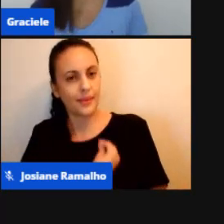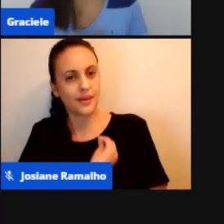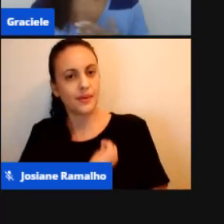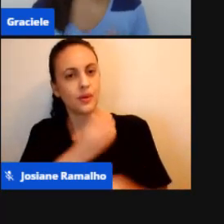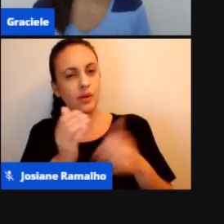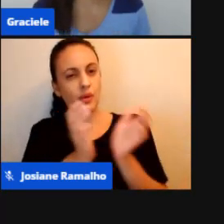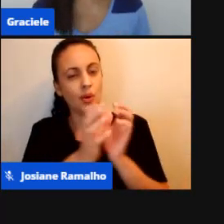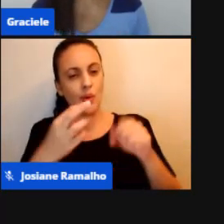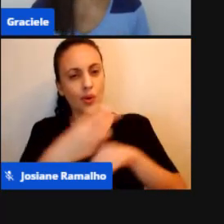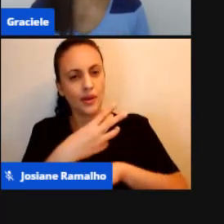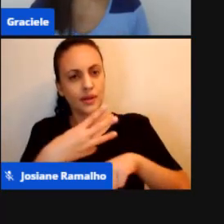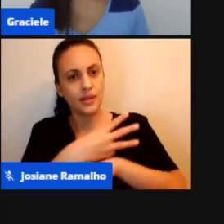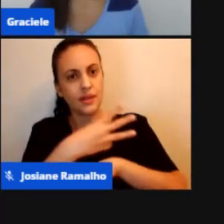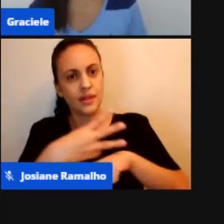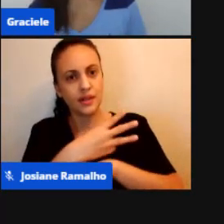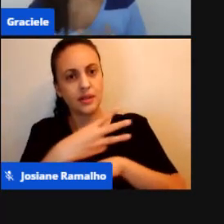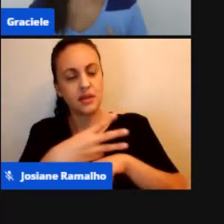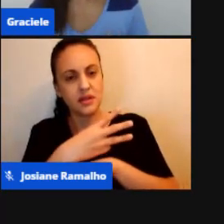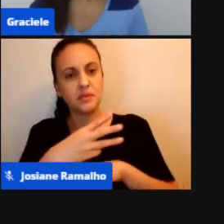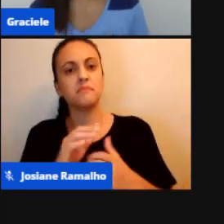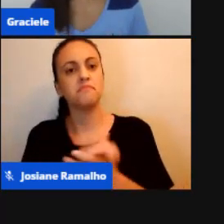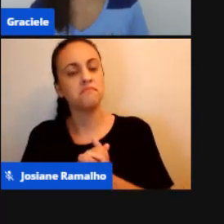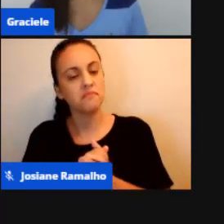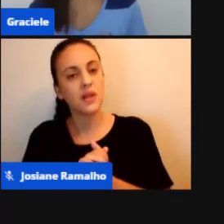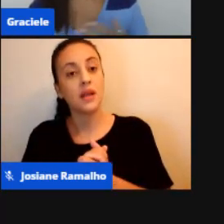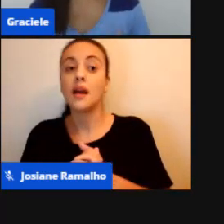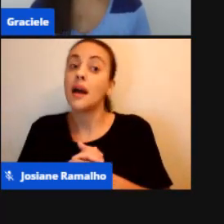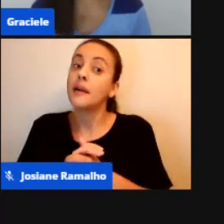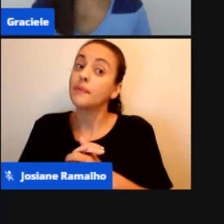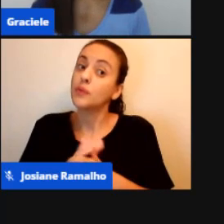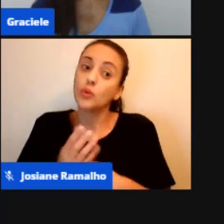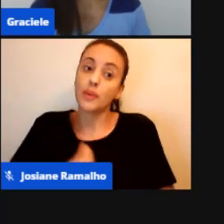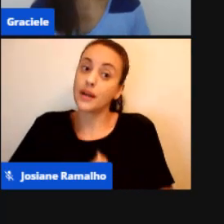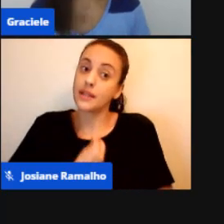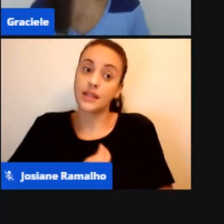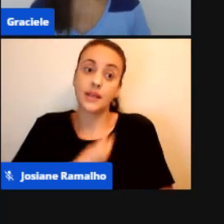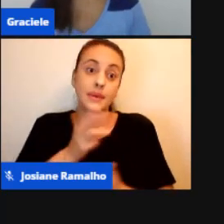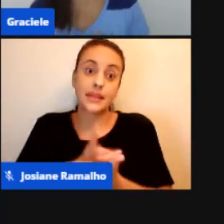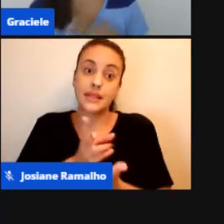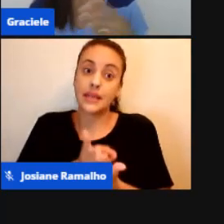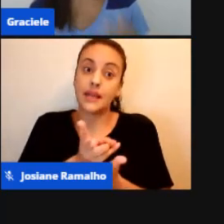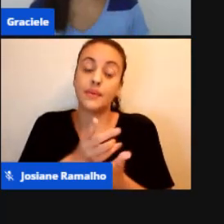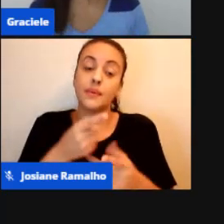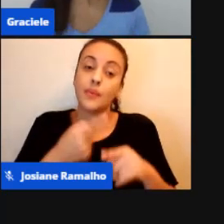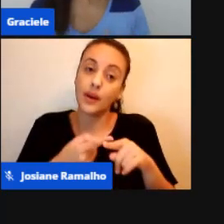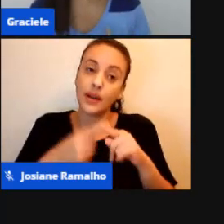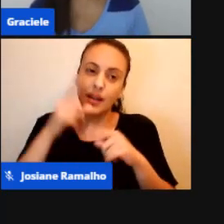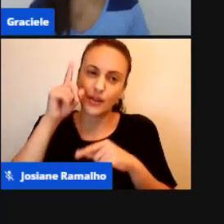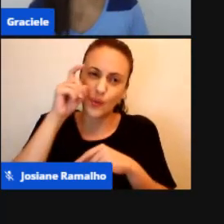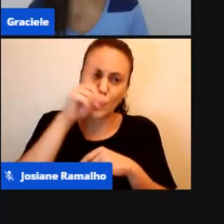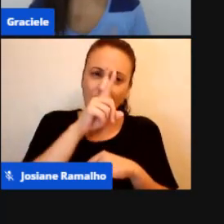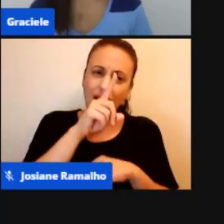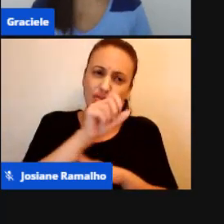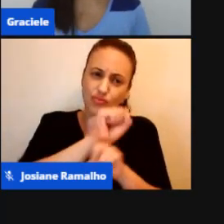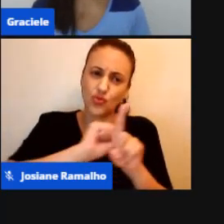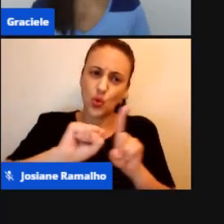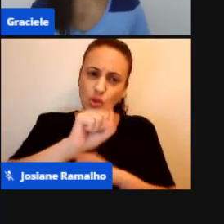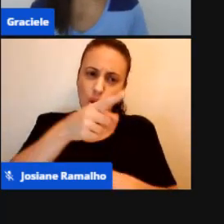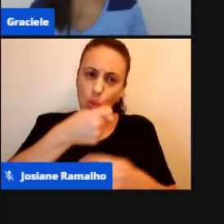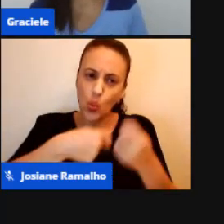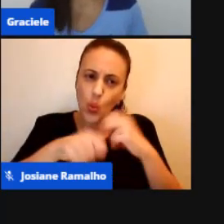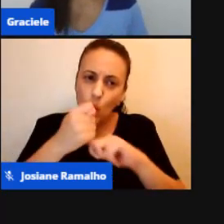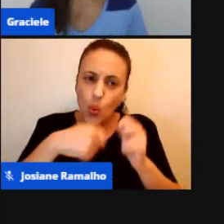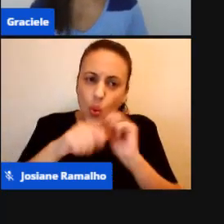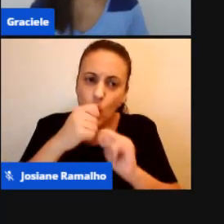Ele não Participa Sempre Porque ele Tem as Dificuldades Socio-econômicas A família Passa por Uma